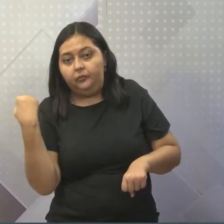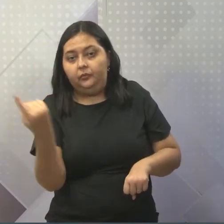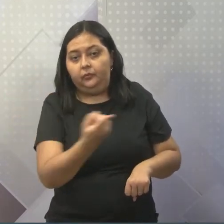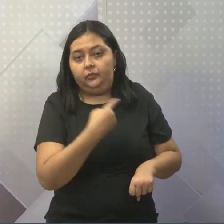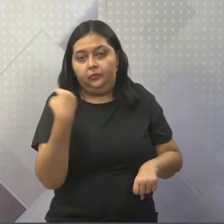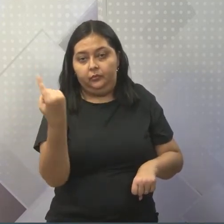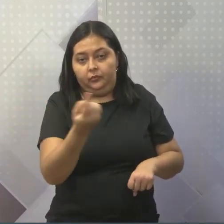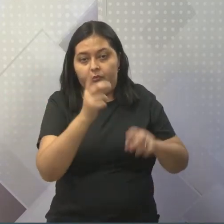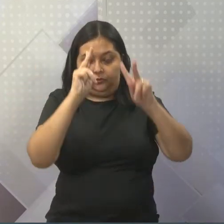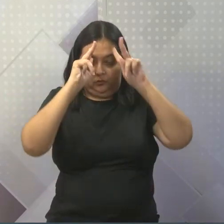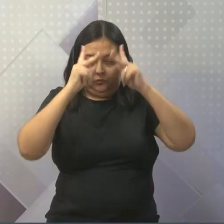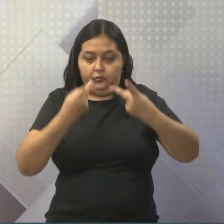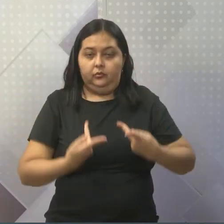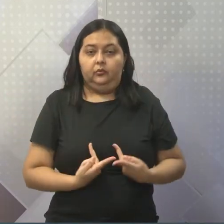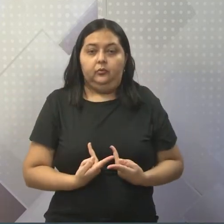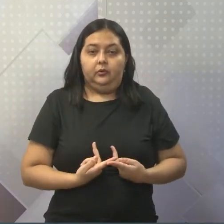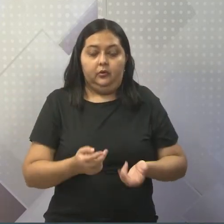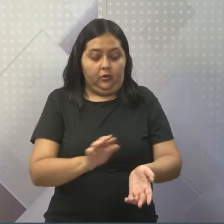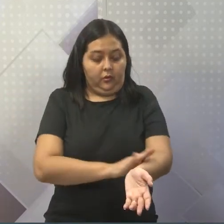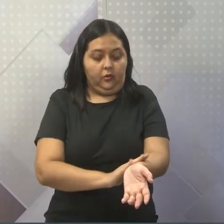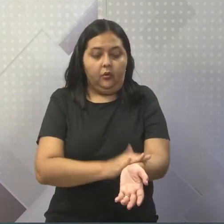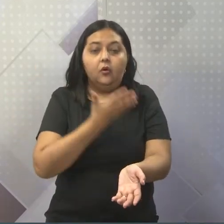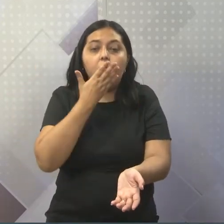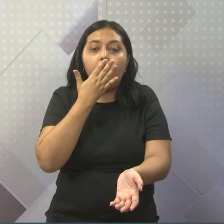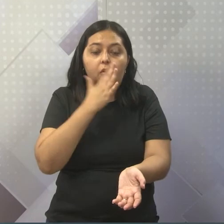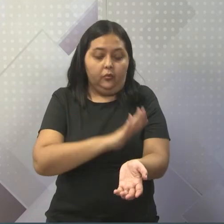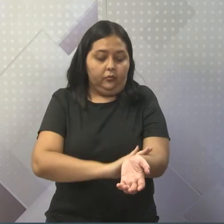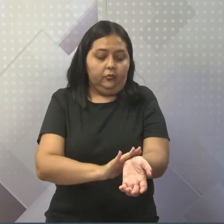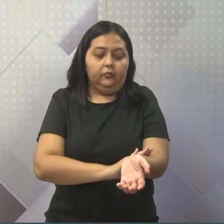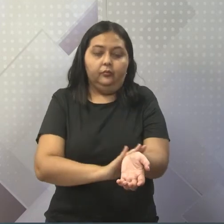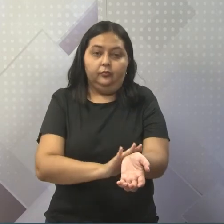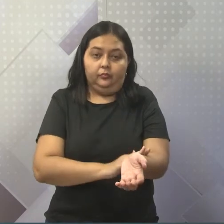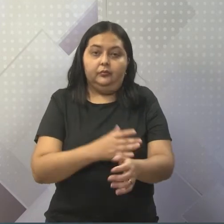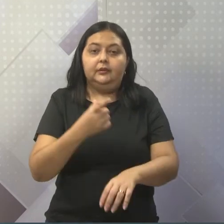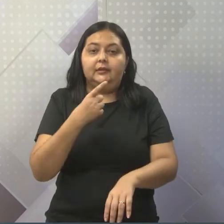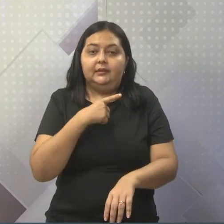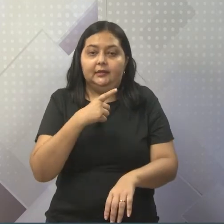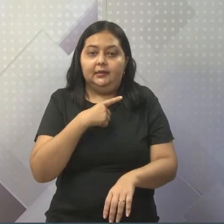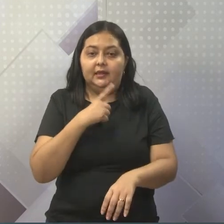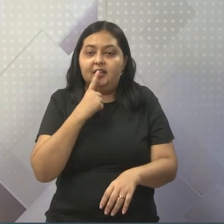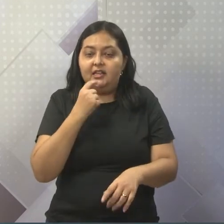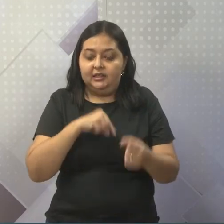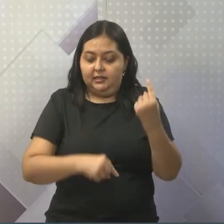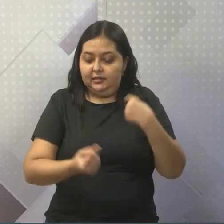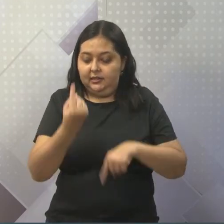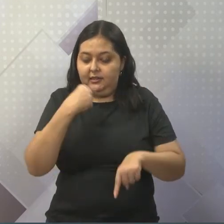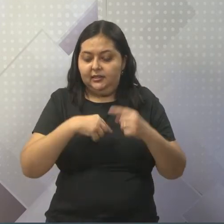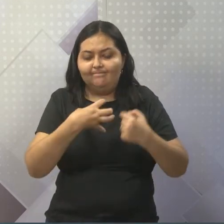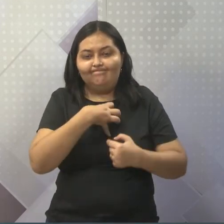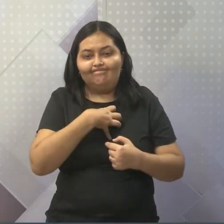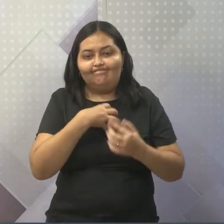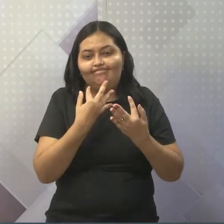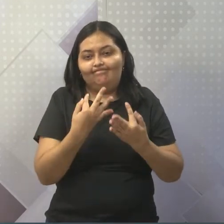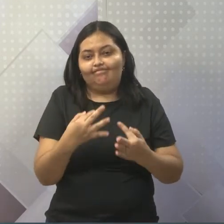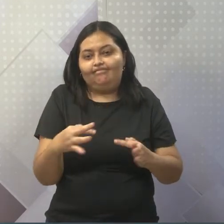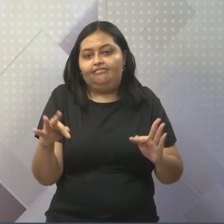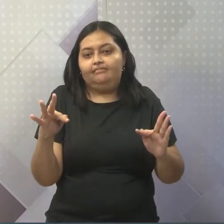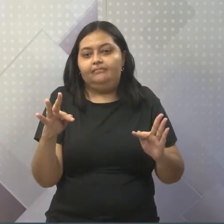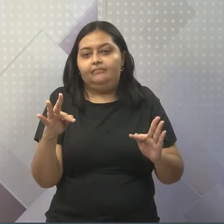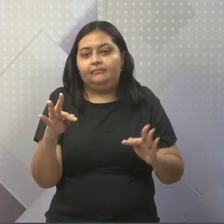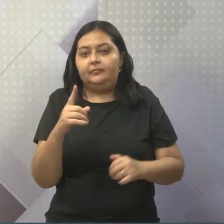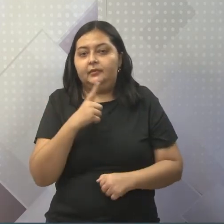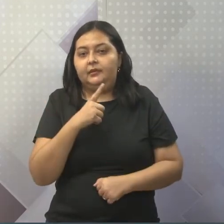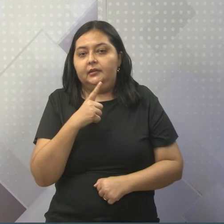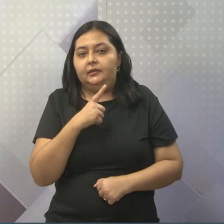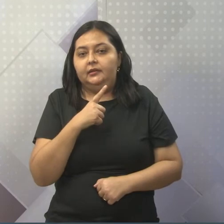somos humanos. Temos cor, temos, mas temos sangue, sentimos dor. E